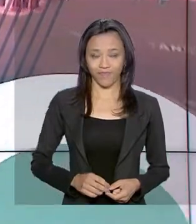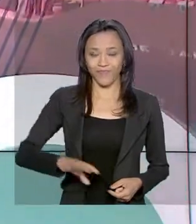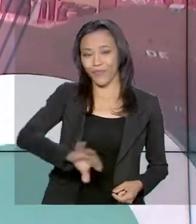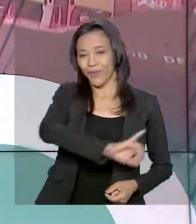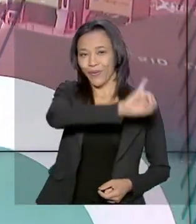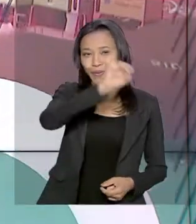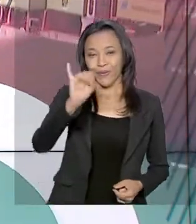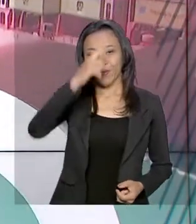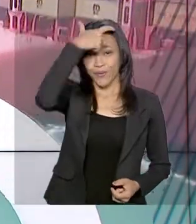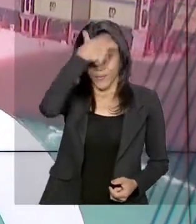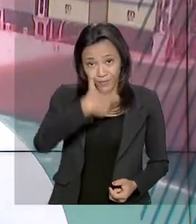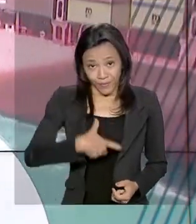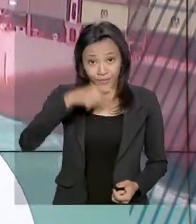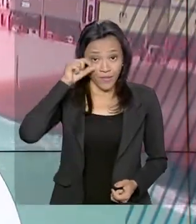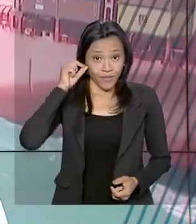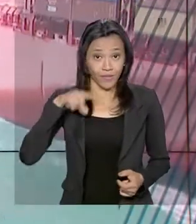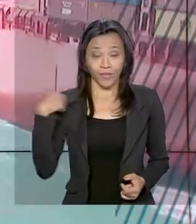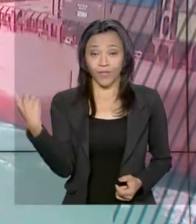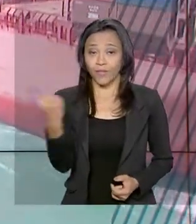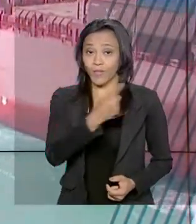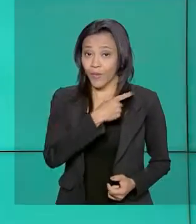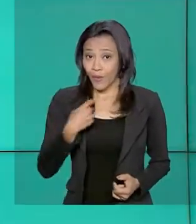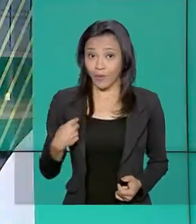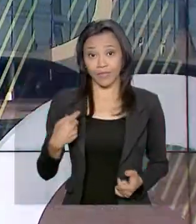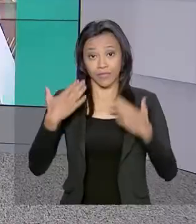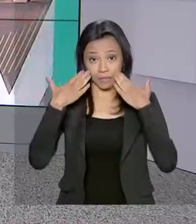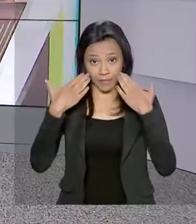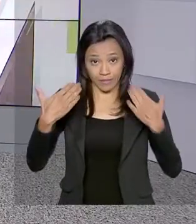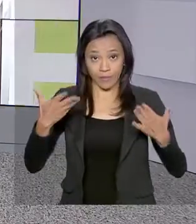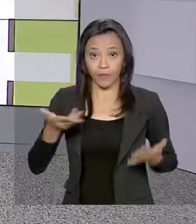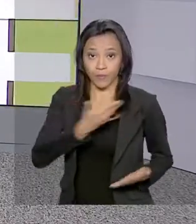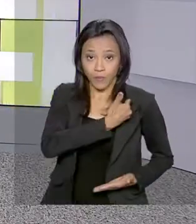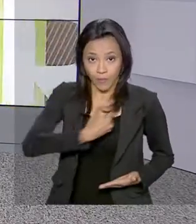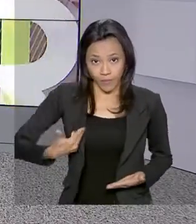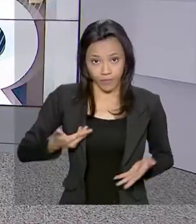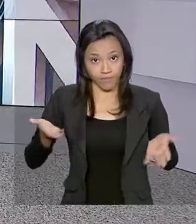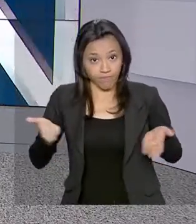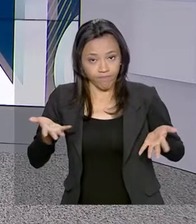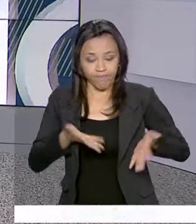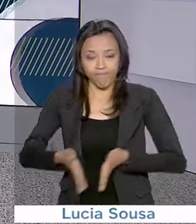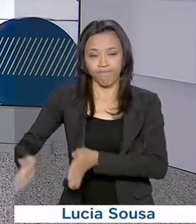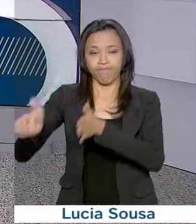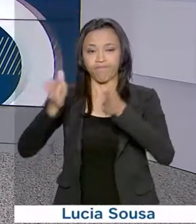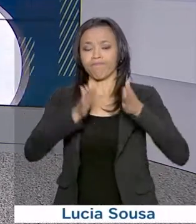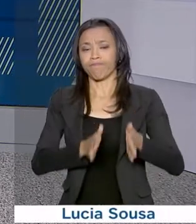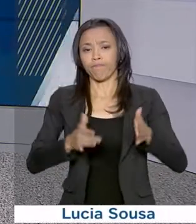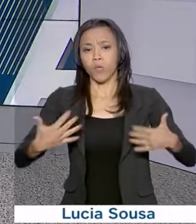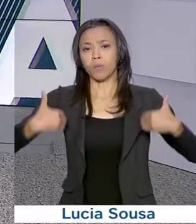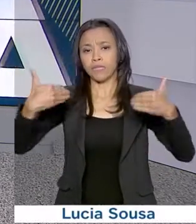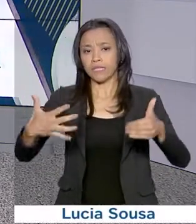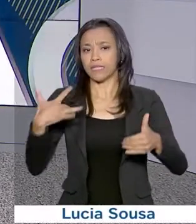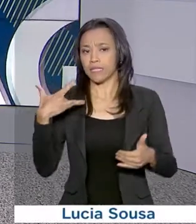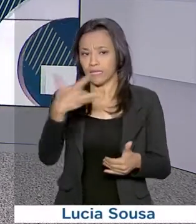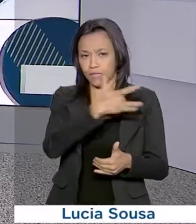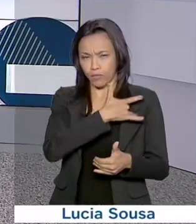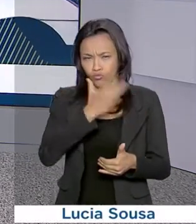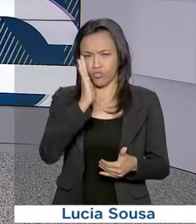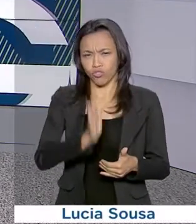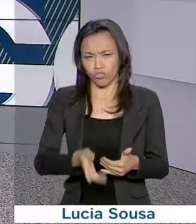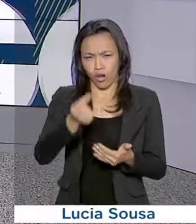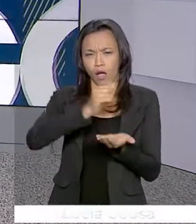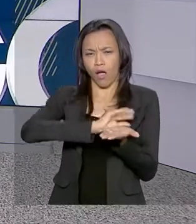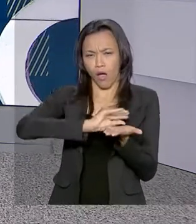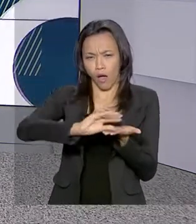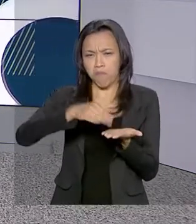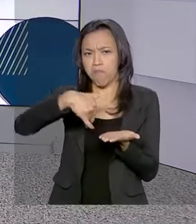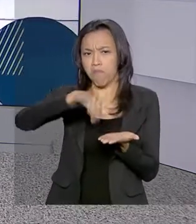Olá, eu sou o Roberto Camargo e estamos no ar com o Governo Agora. O Ministério da Saúde liberou mais de 200 milhões